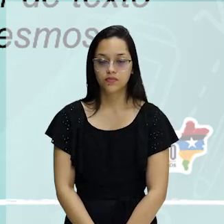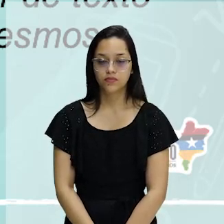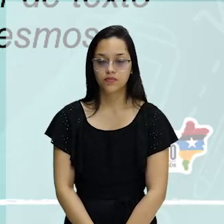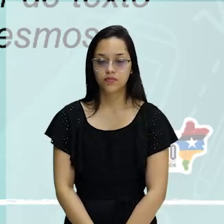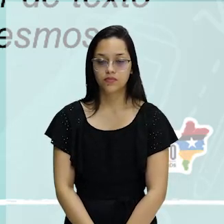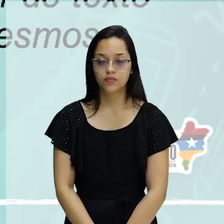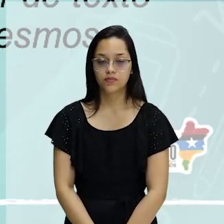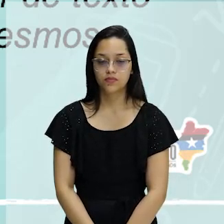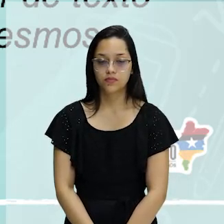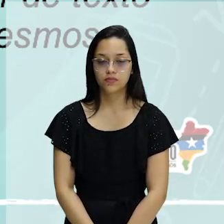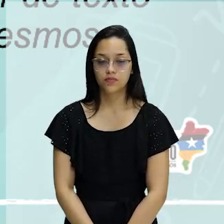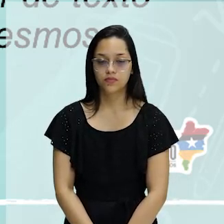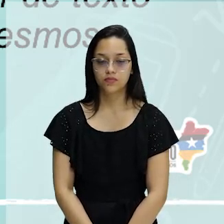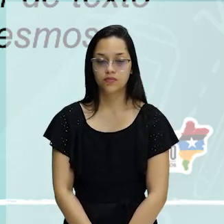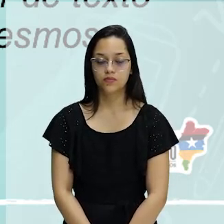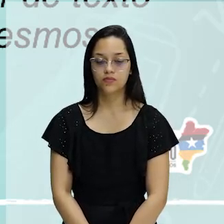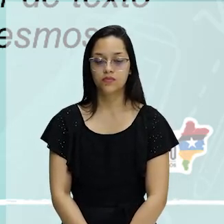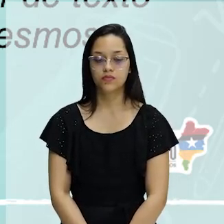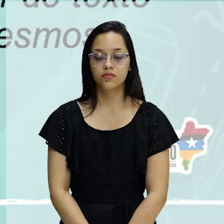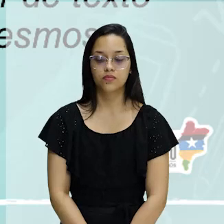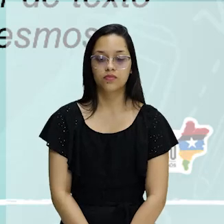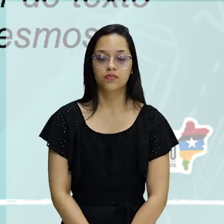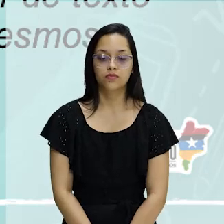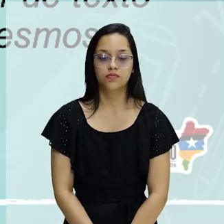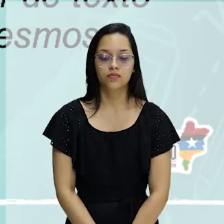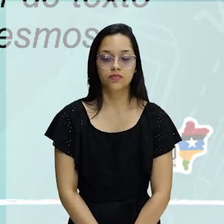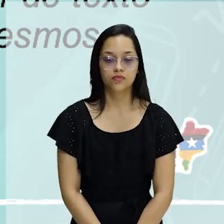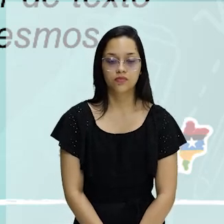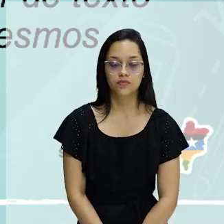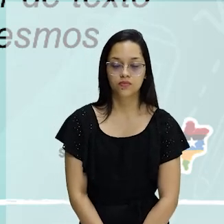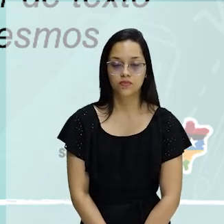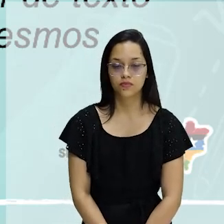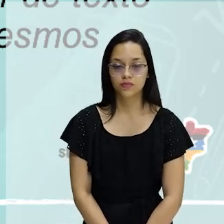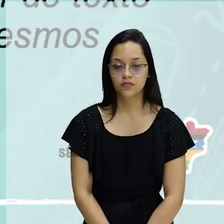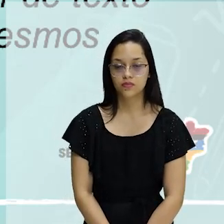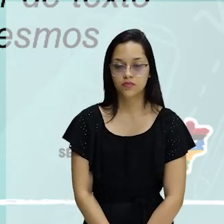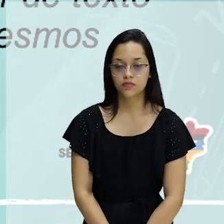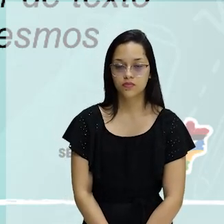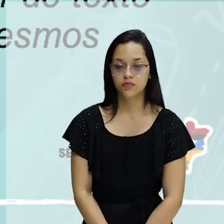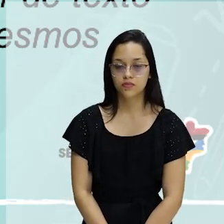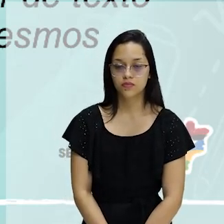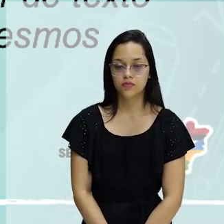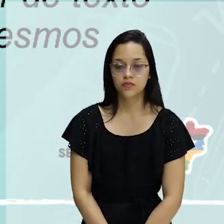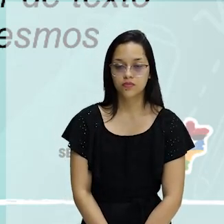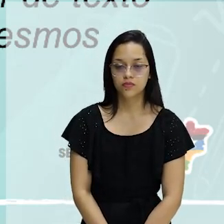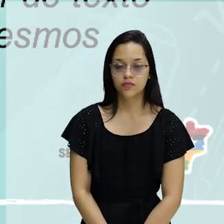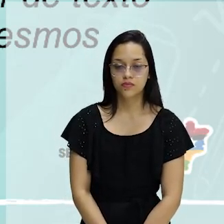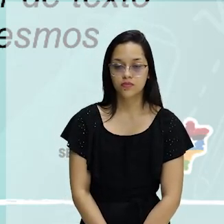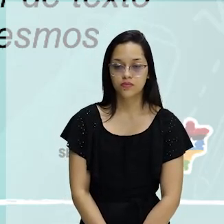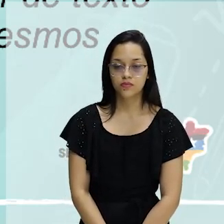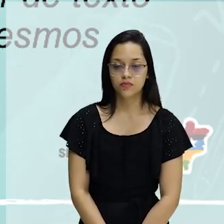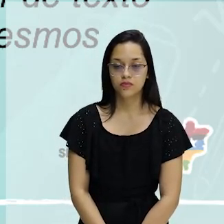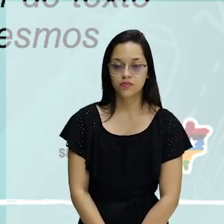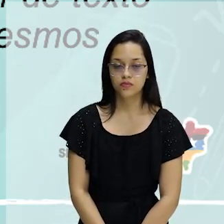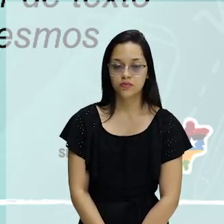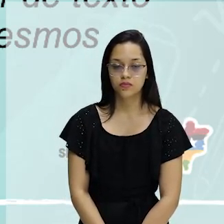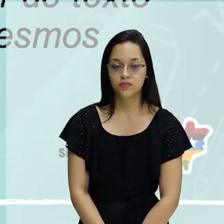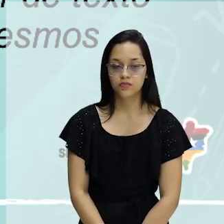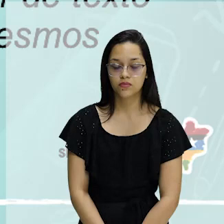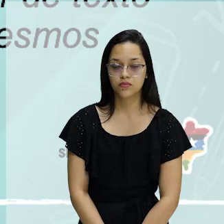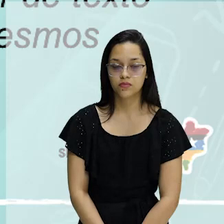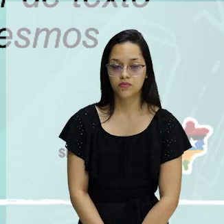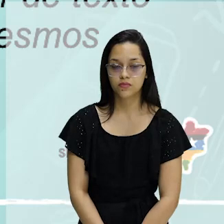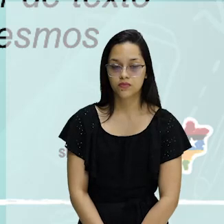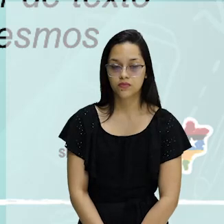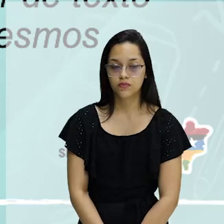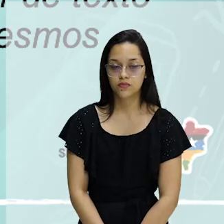baixo, na página impressa, hipertextos encorajam os leitores a moverem-se de um